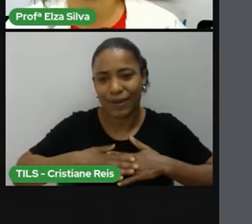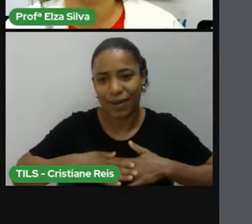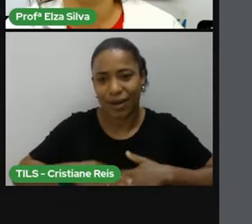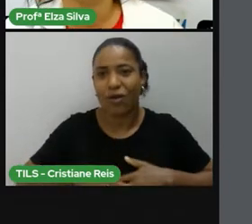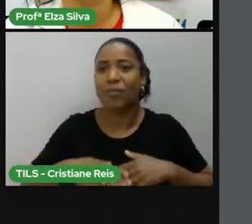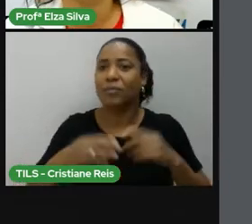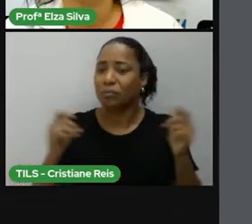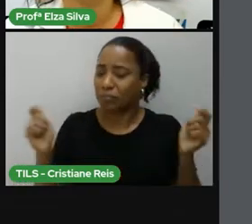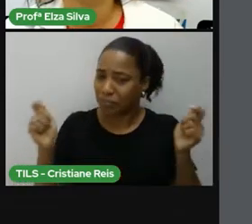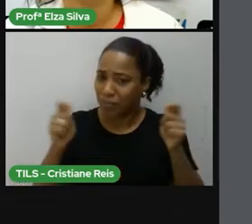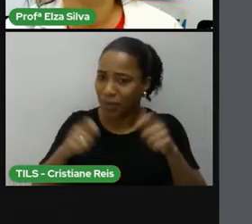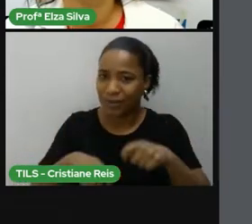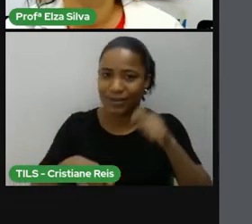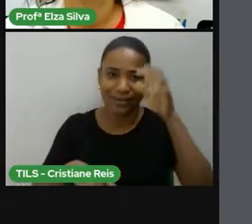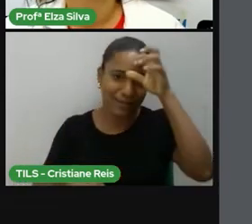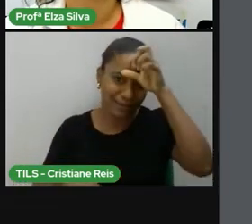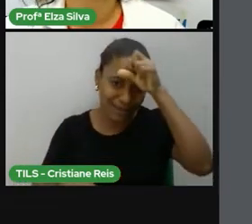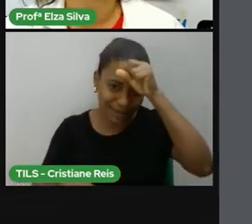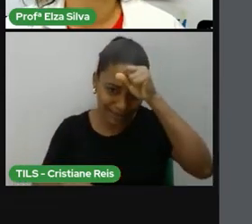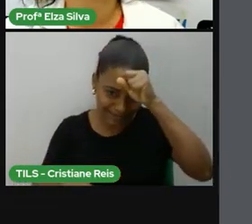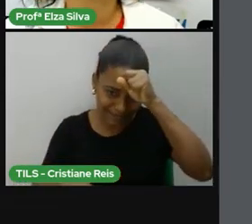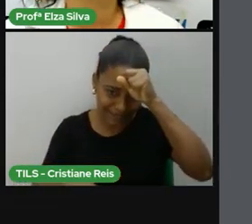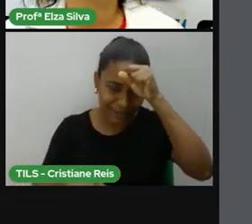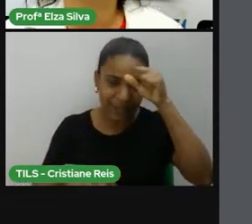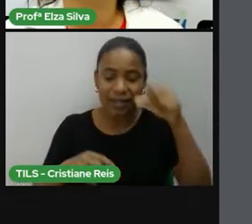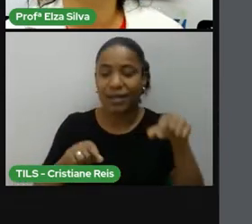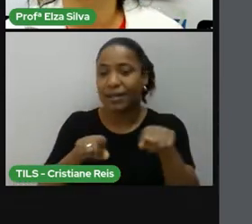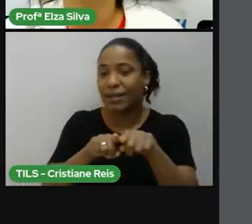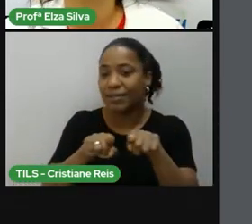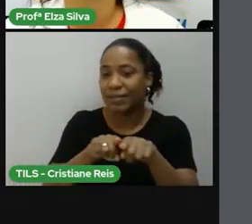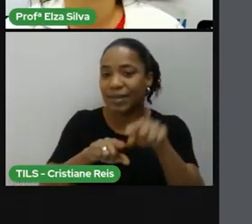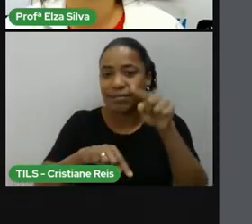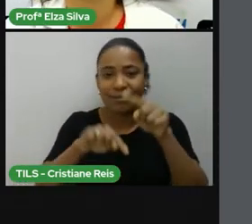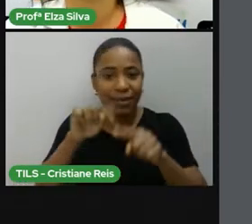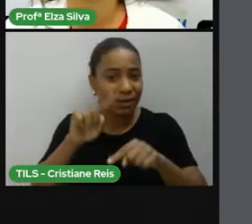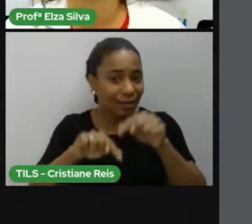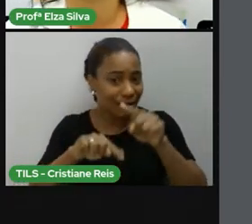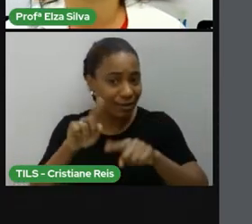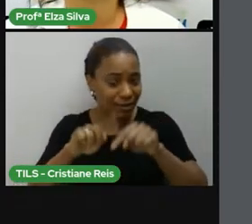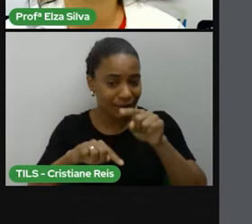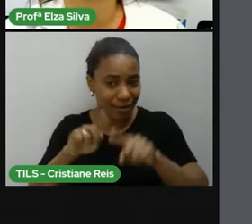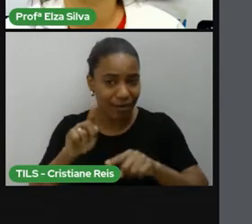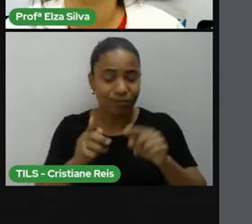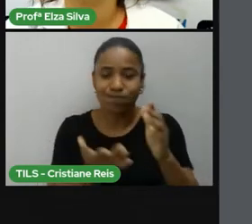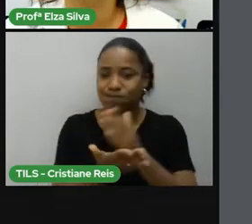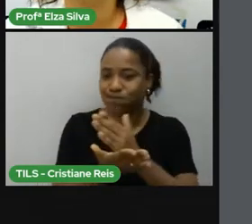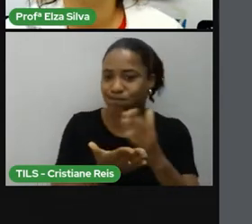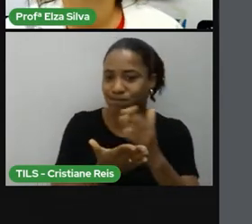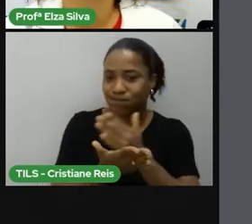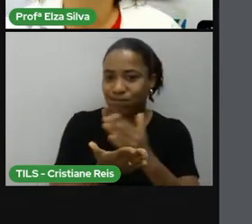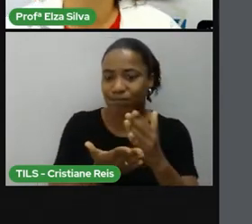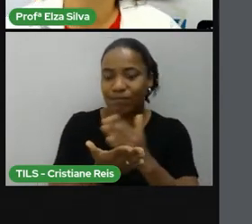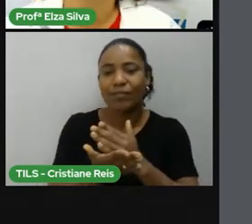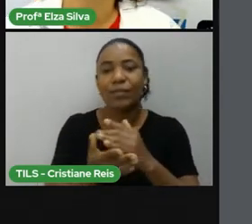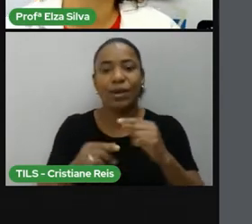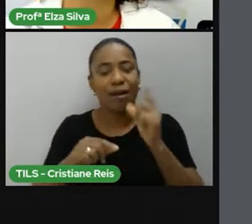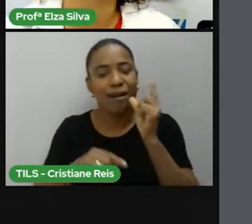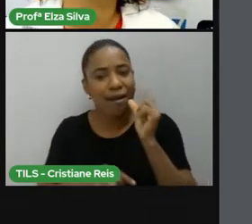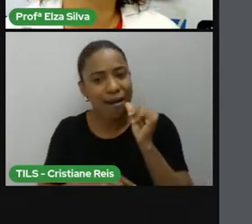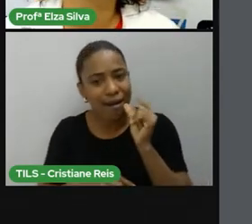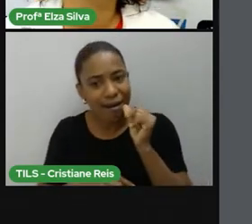concentrar. Separe todos os materiais que você considera necessários para fazer